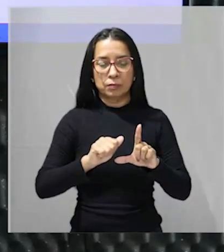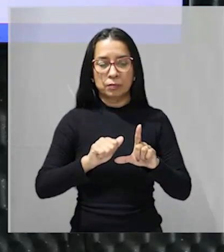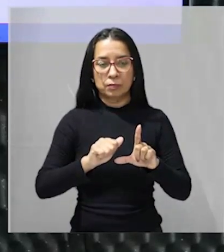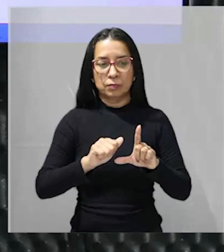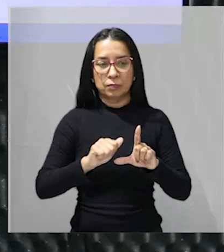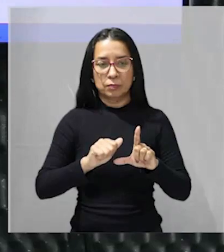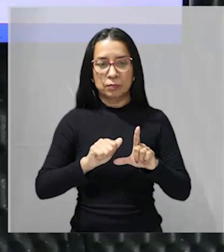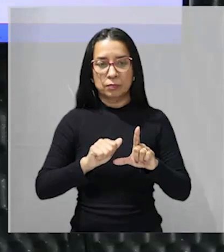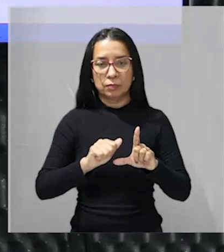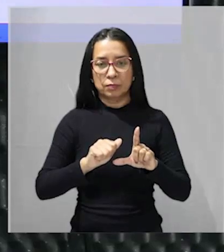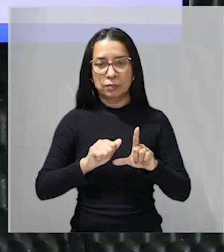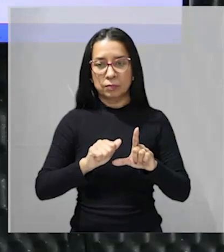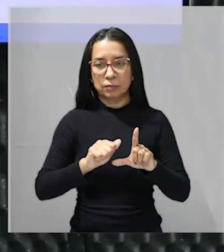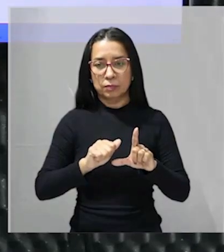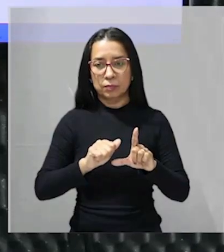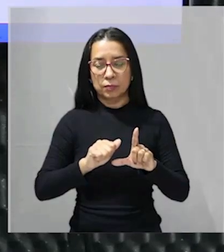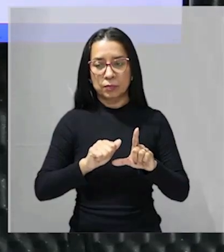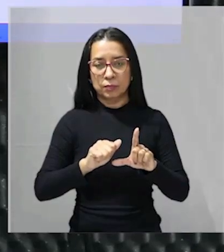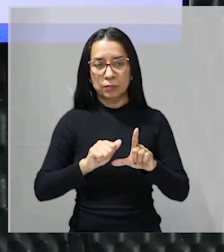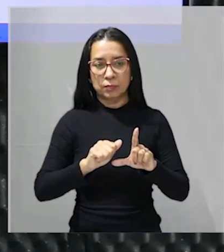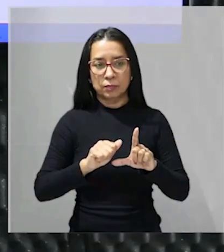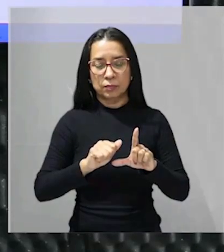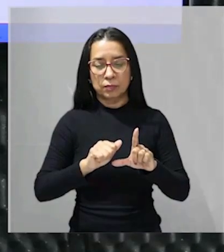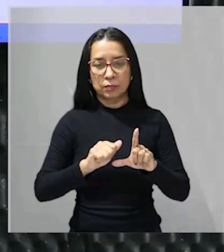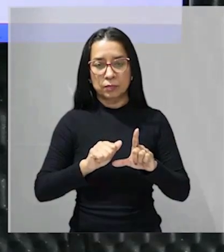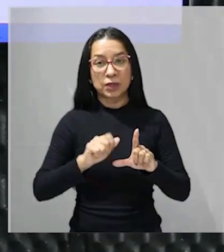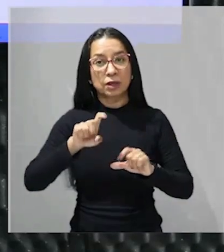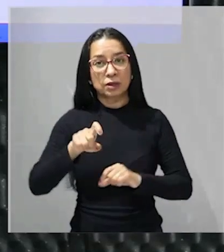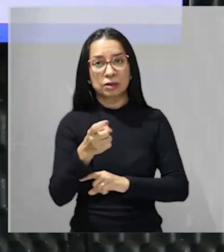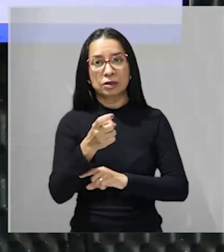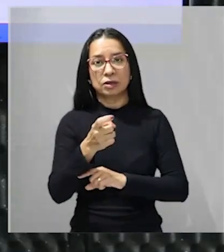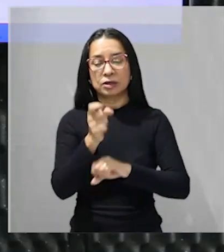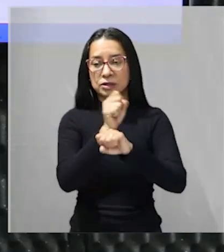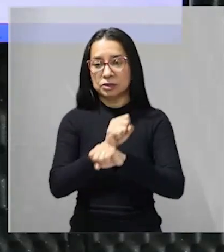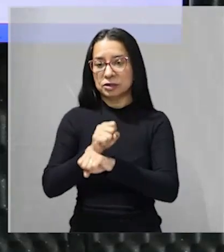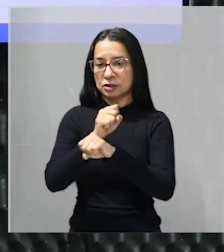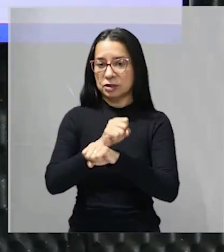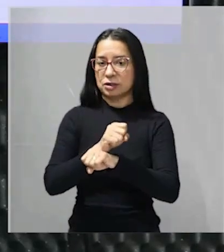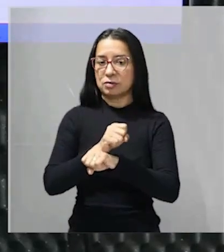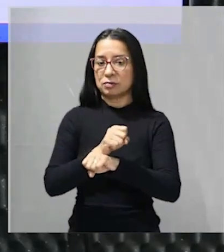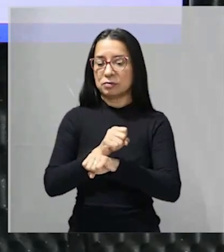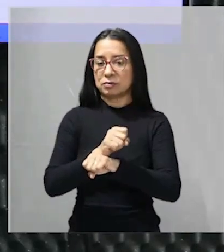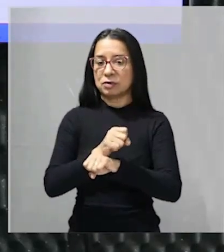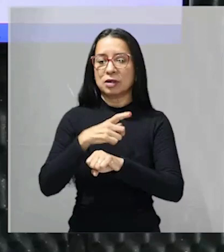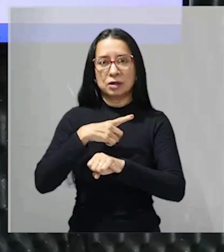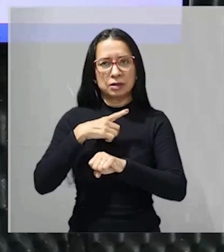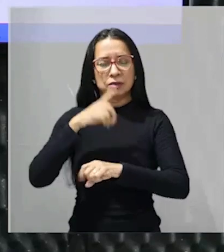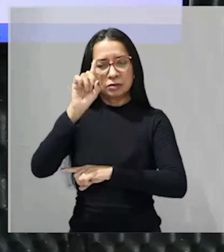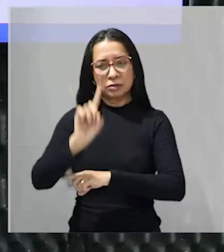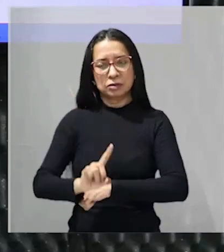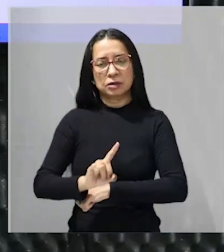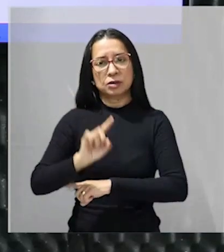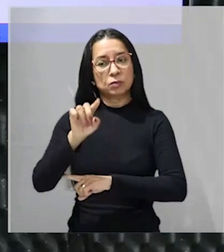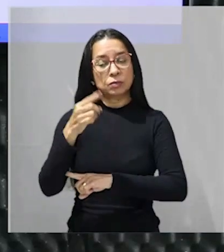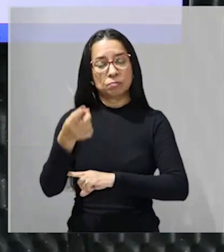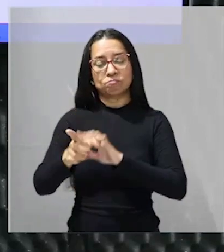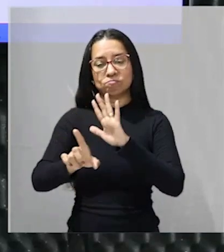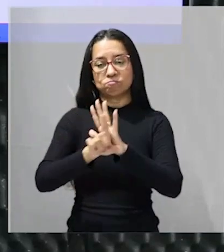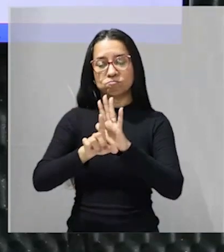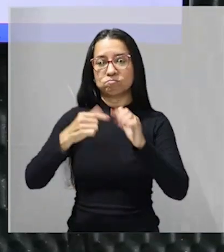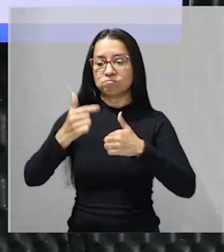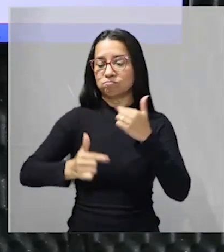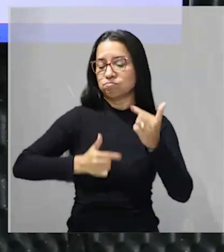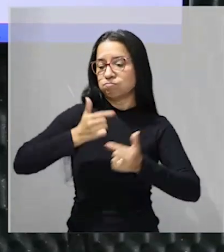que os ex-escravos só vão ter garantido nos Estados Unidos depois de muita luta e do assassinato brutal de dos principais